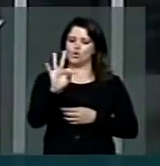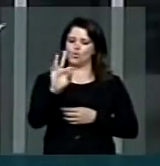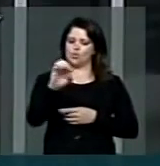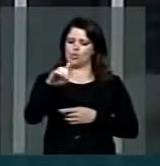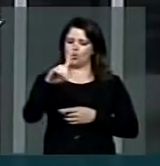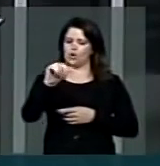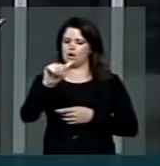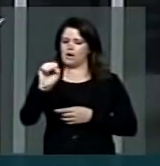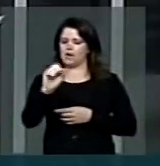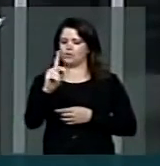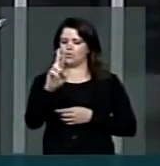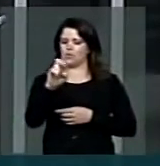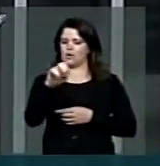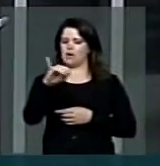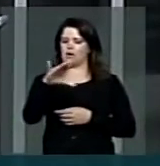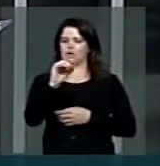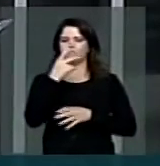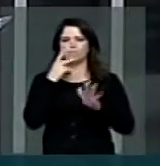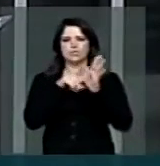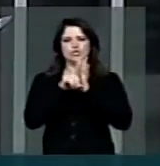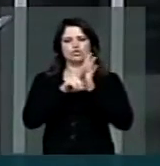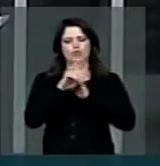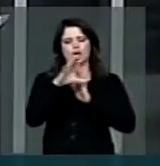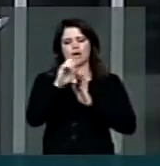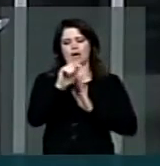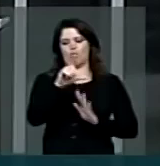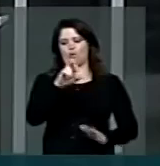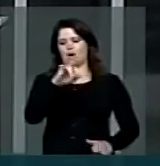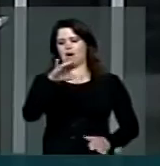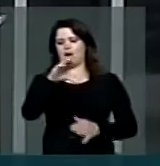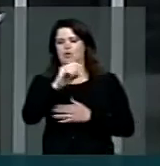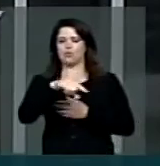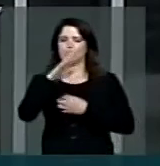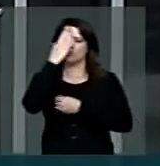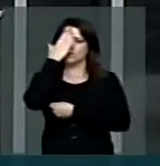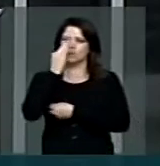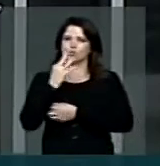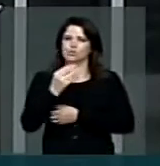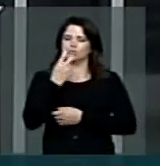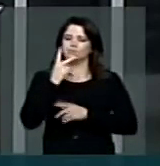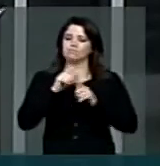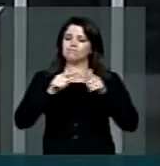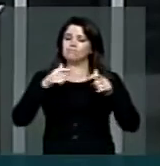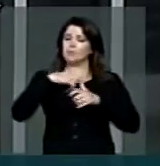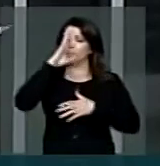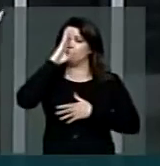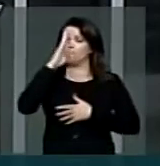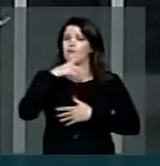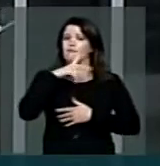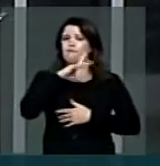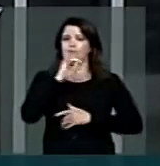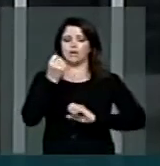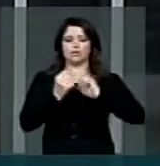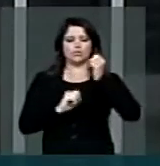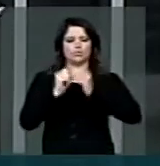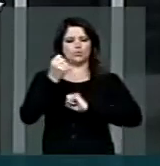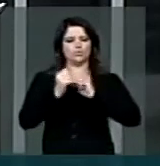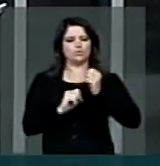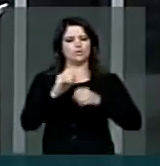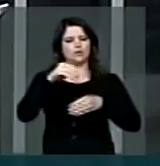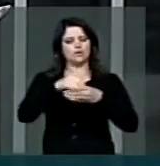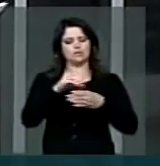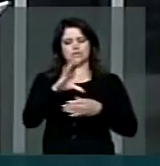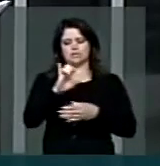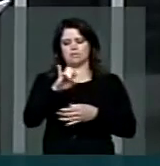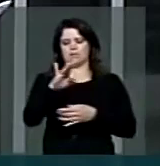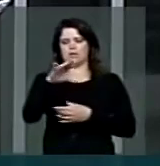urânio pesquisado. Já o calcário, como sabemos, é a principal matéria-prima da indústria do cimento.